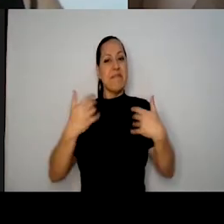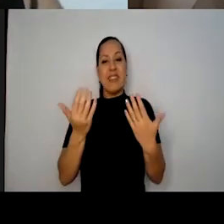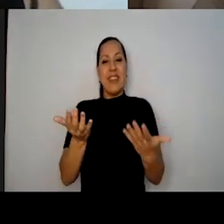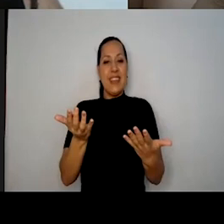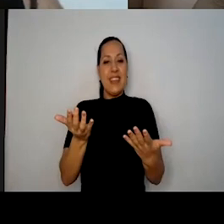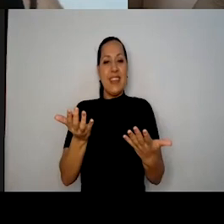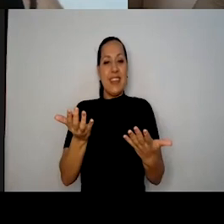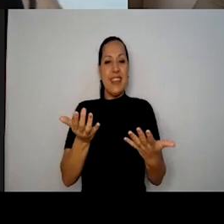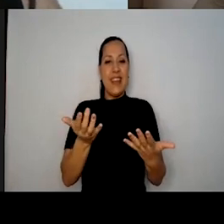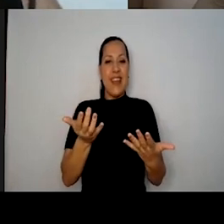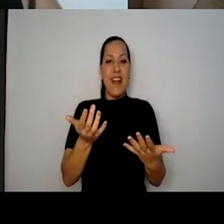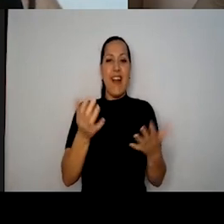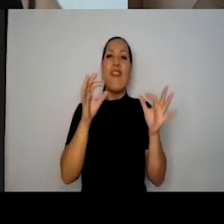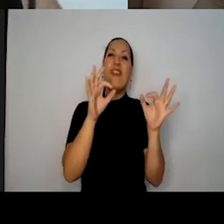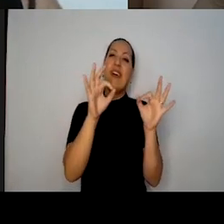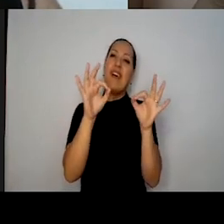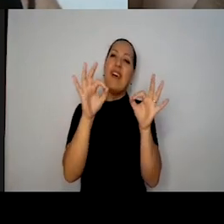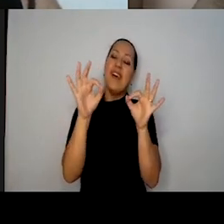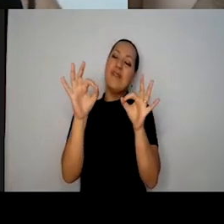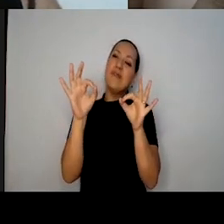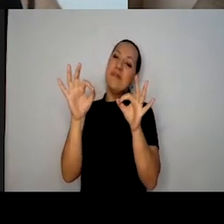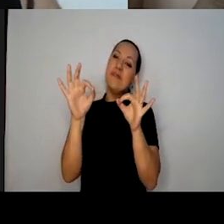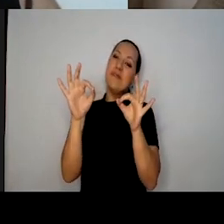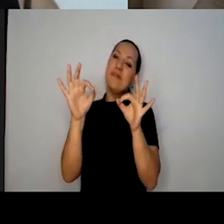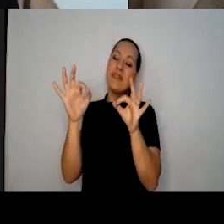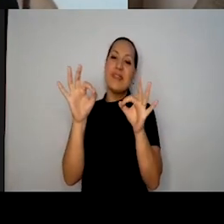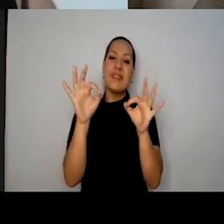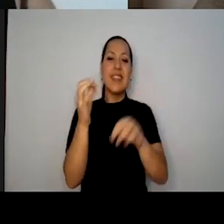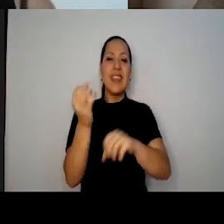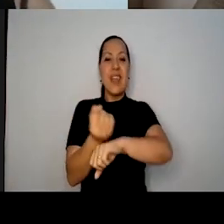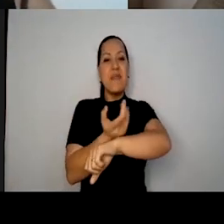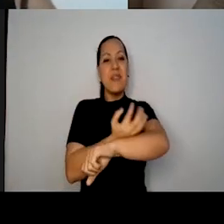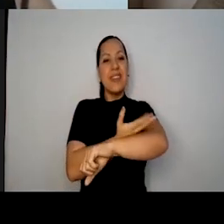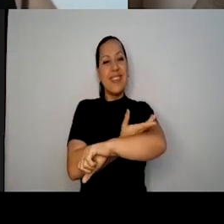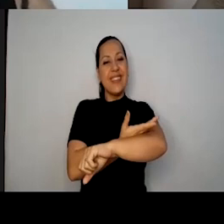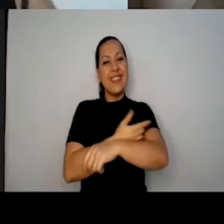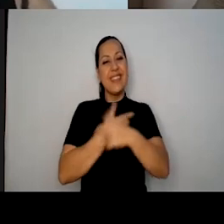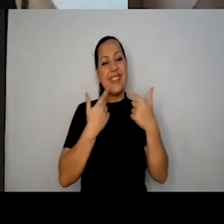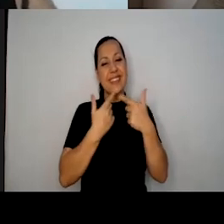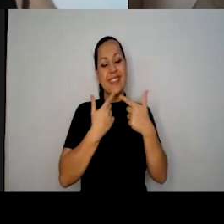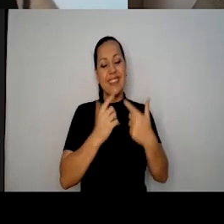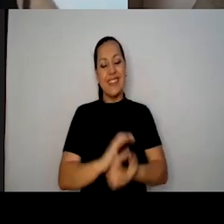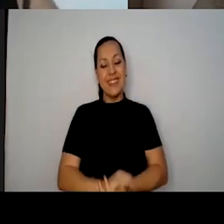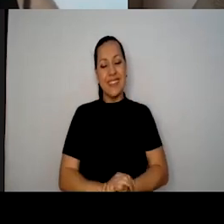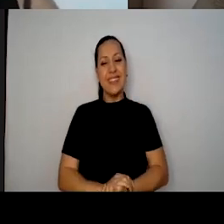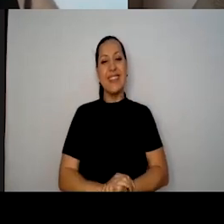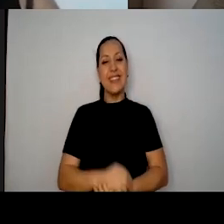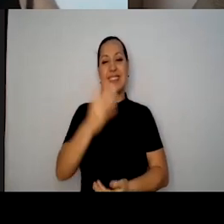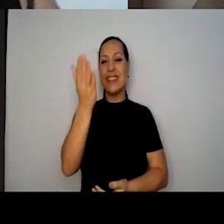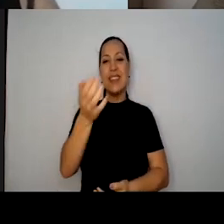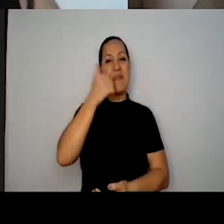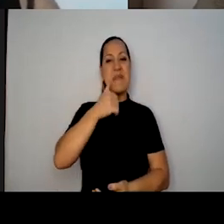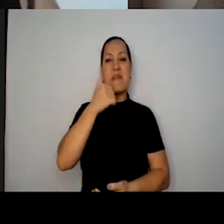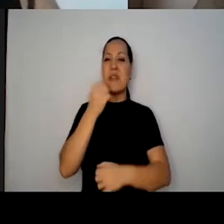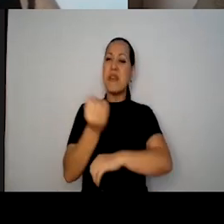fica olhando assim, olhando, olhando, é emocionante, uma mulher emocionante